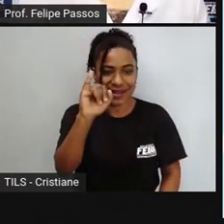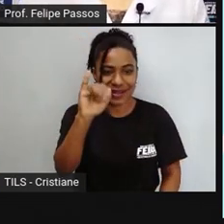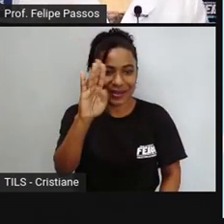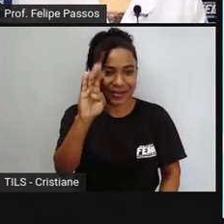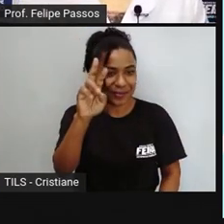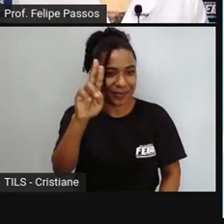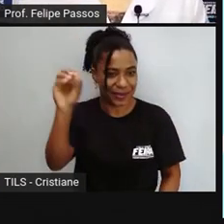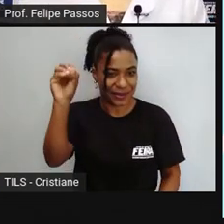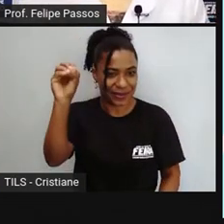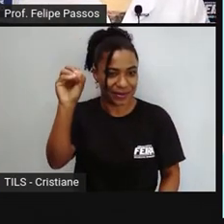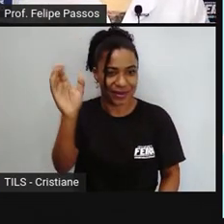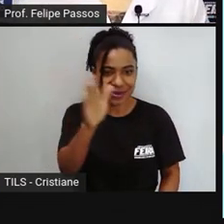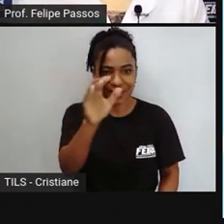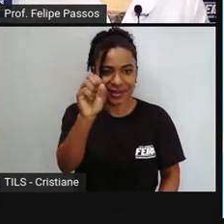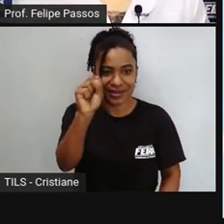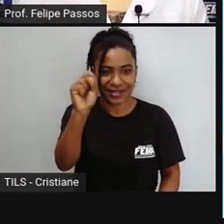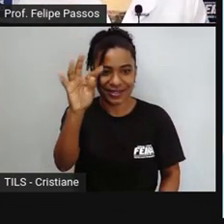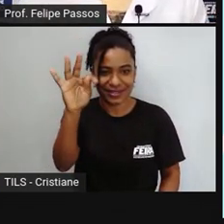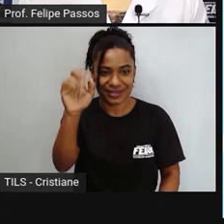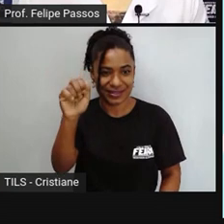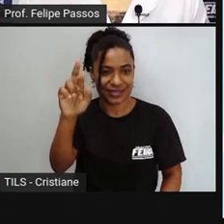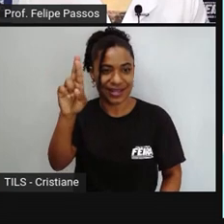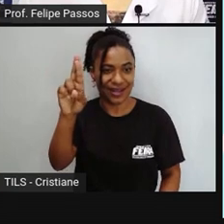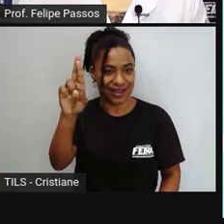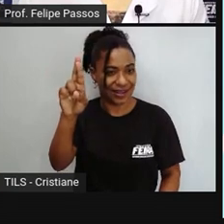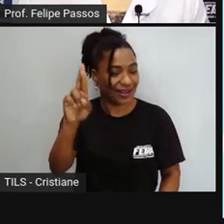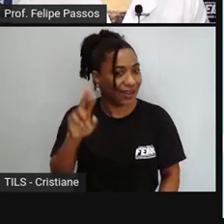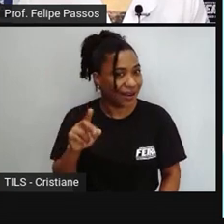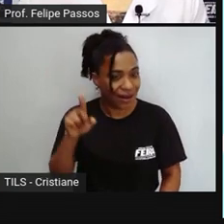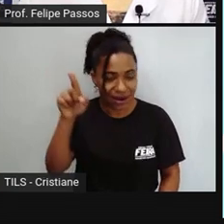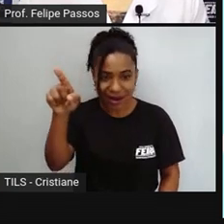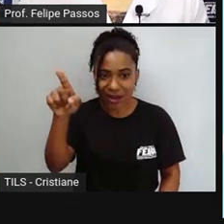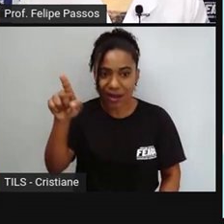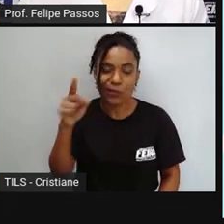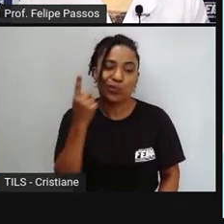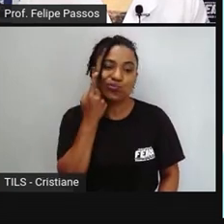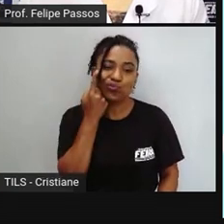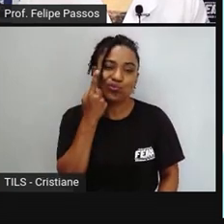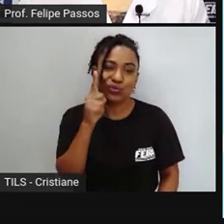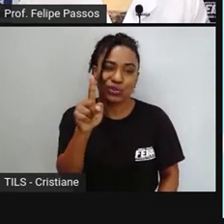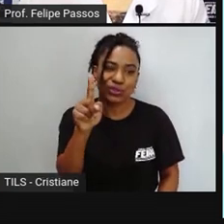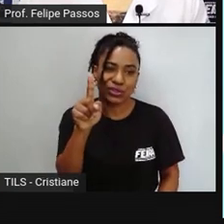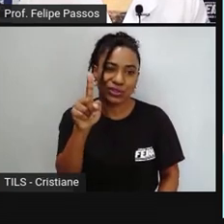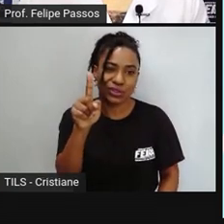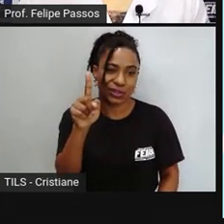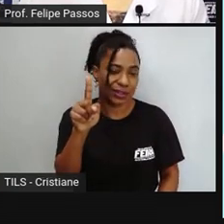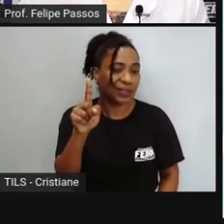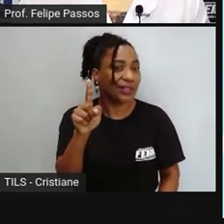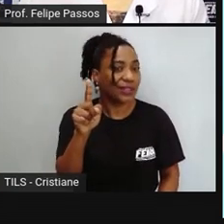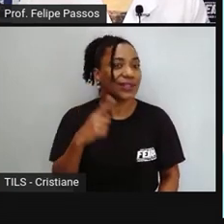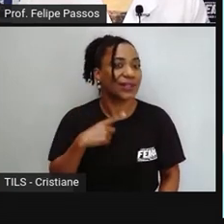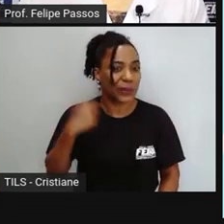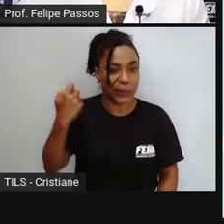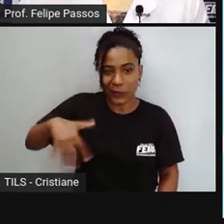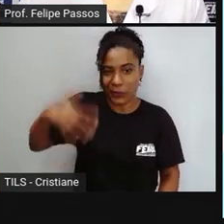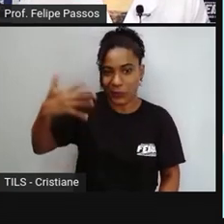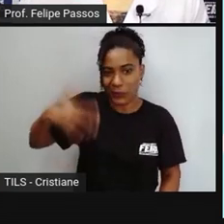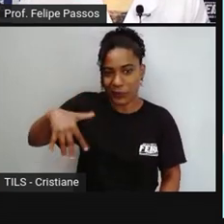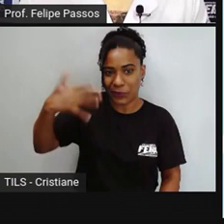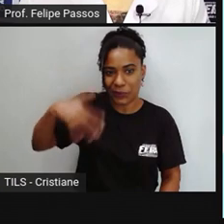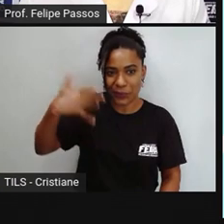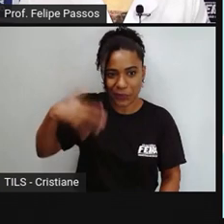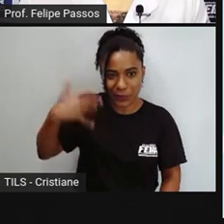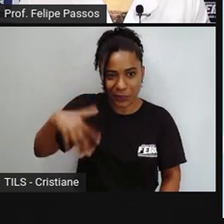a diária e daqui um dia você vai estar no Ibero Star